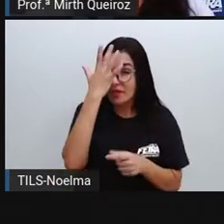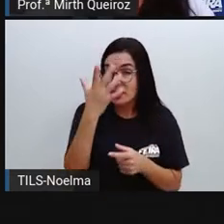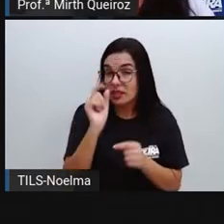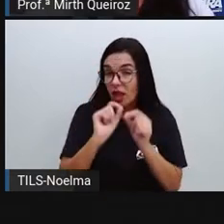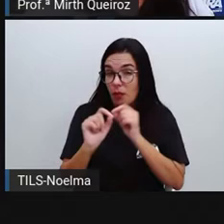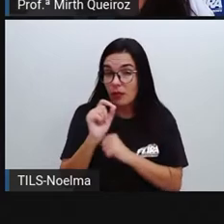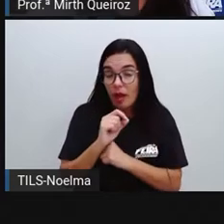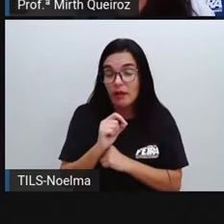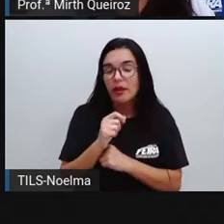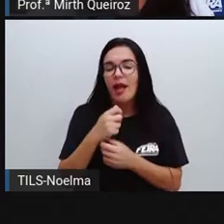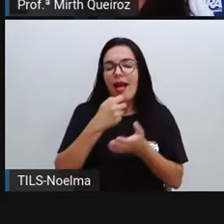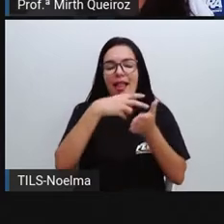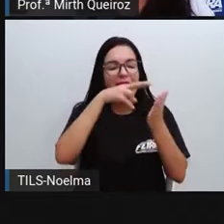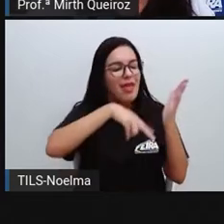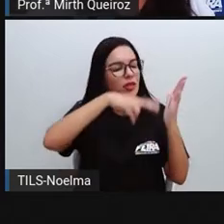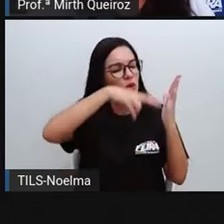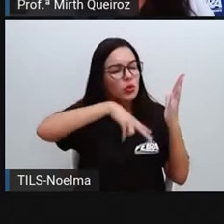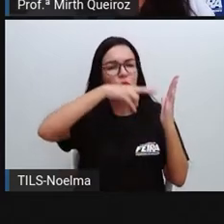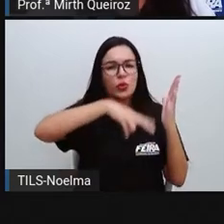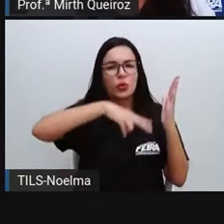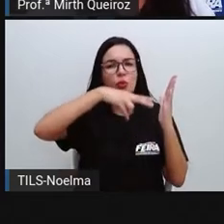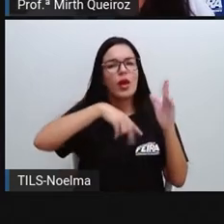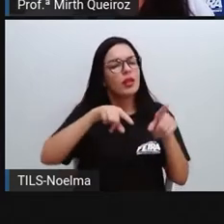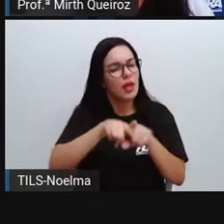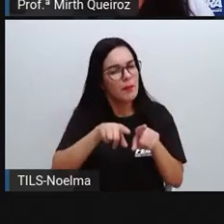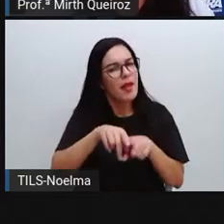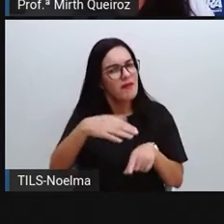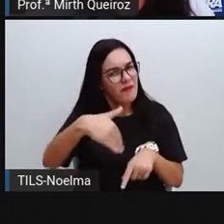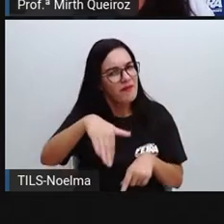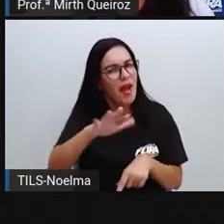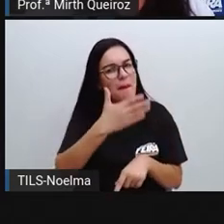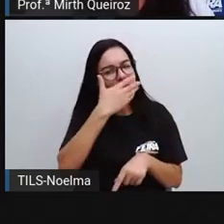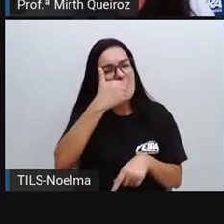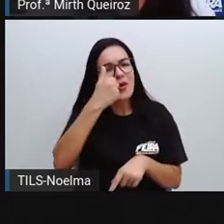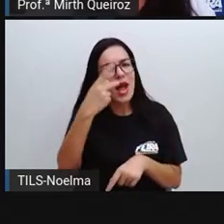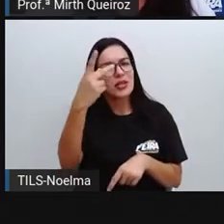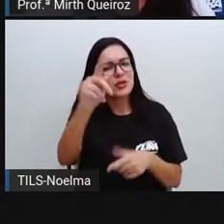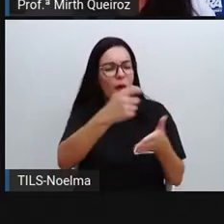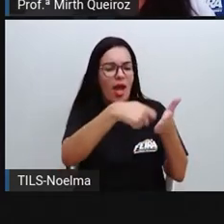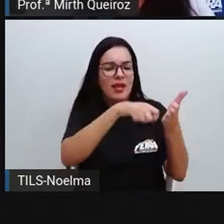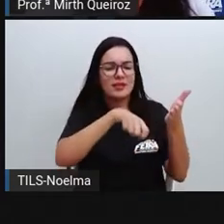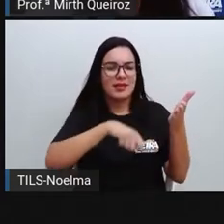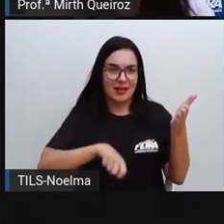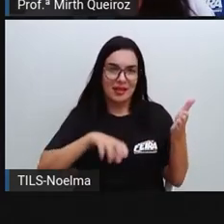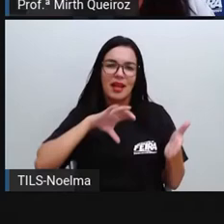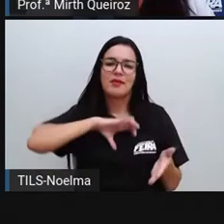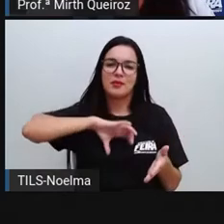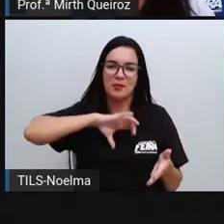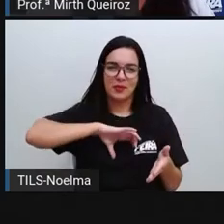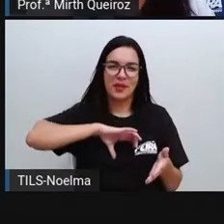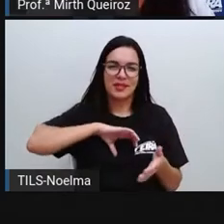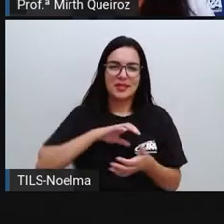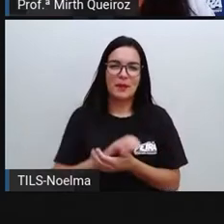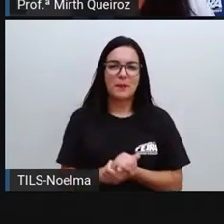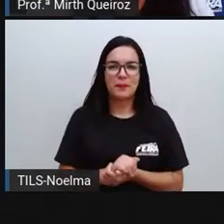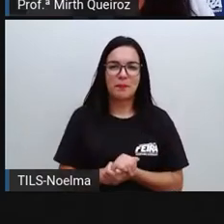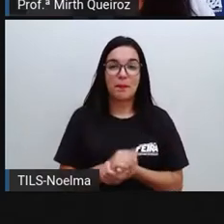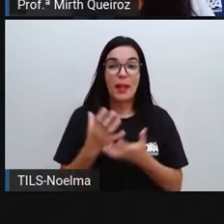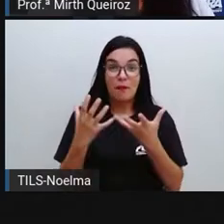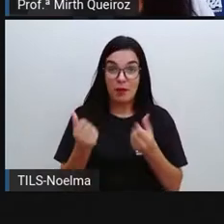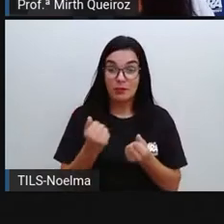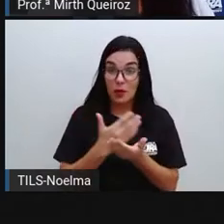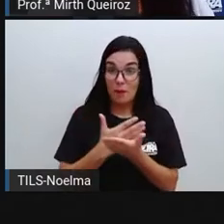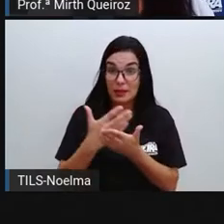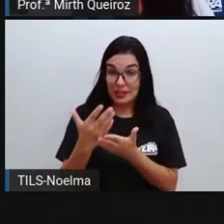auxiliar, vai ajudar vocês aí a melhorar a sua ortografia do nosso português. Então,